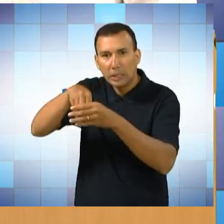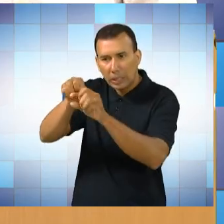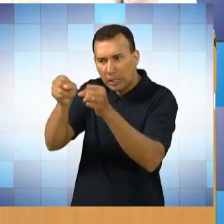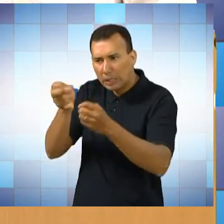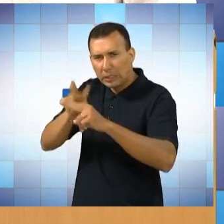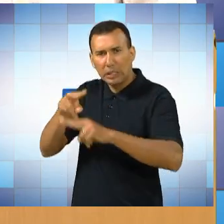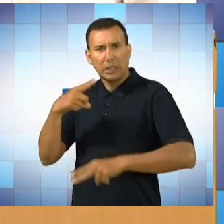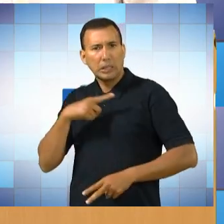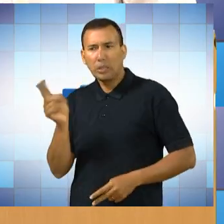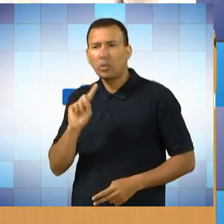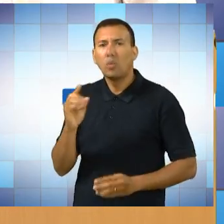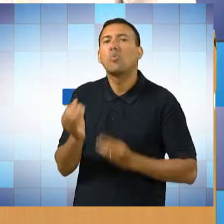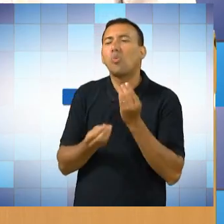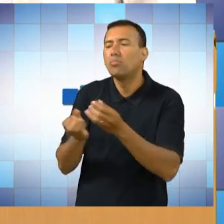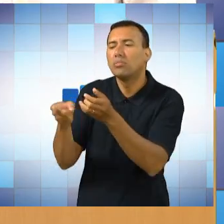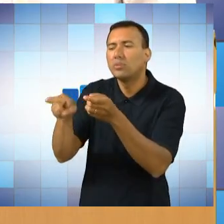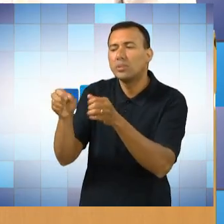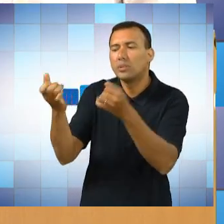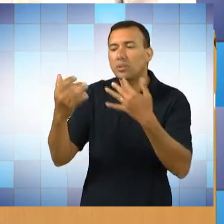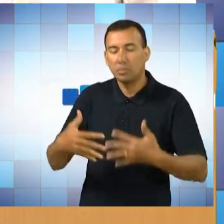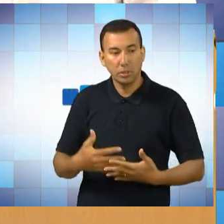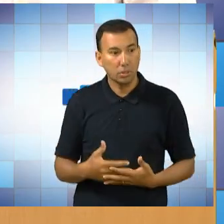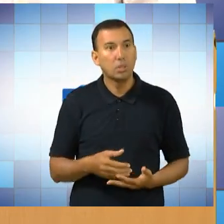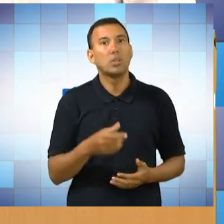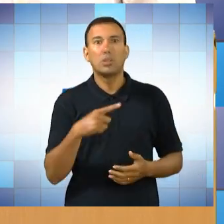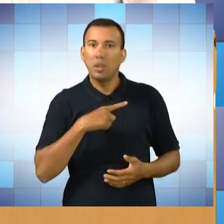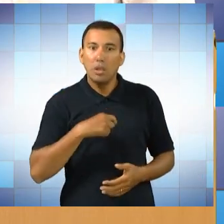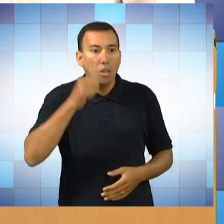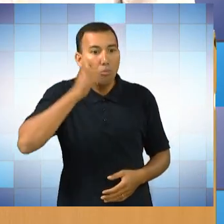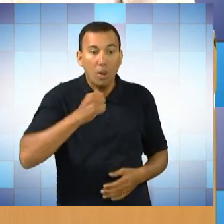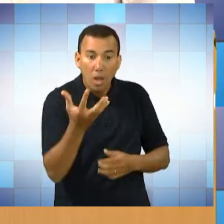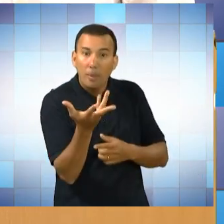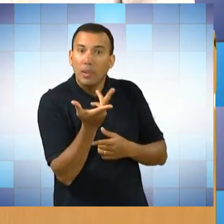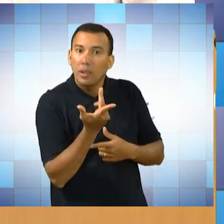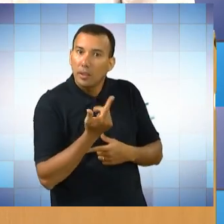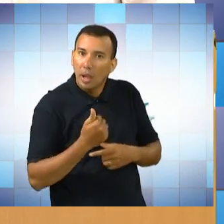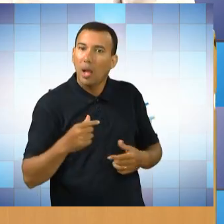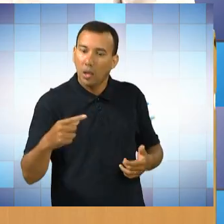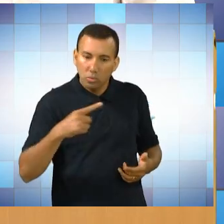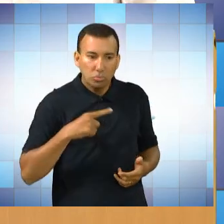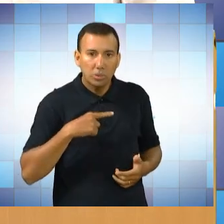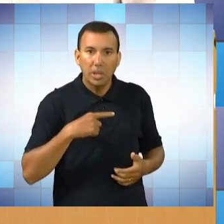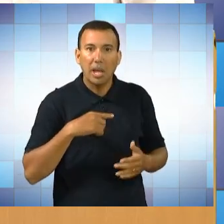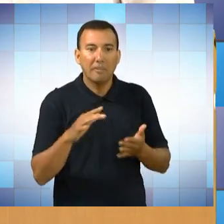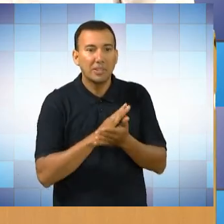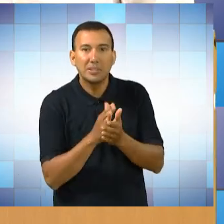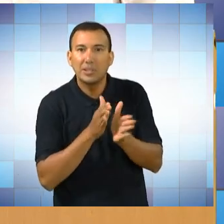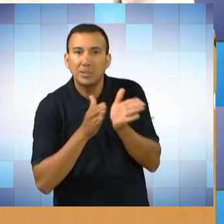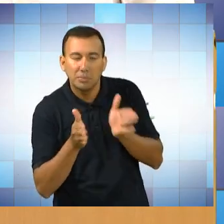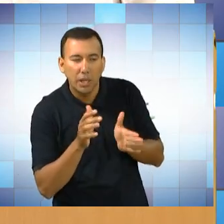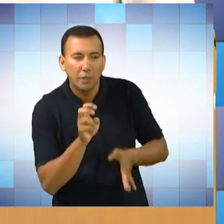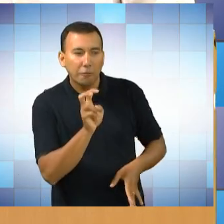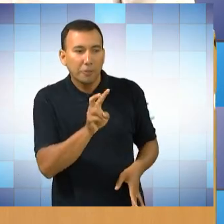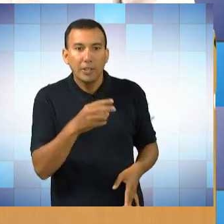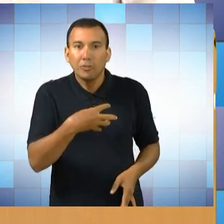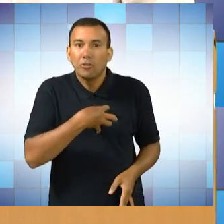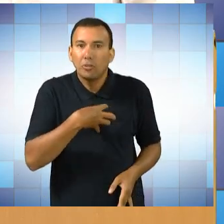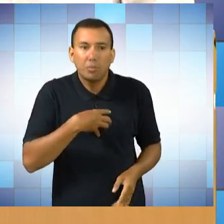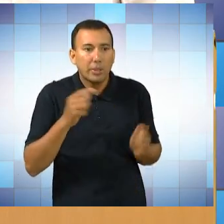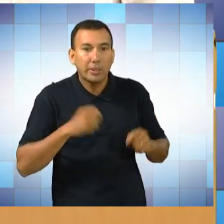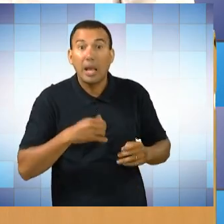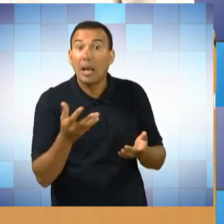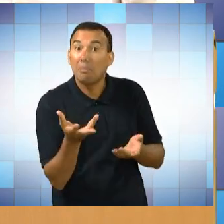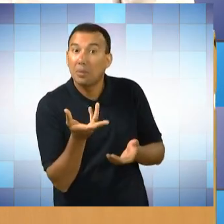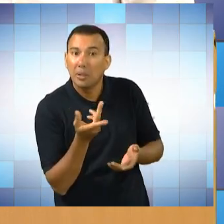descoberto, né? Muitos talentos, Muita gente boa, Muitas mulheres com acessibilidade bastante aguçada, muitas